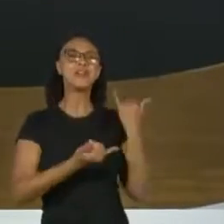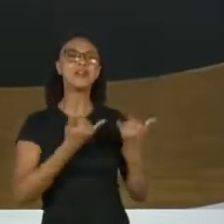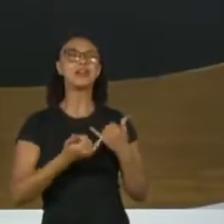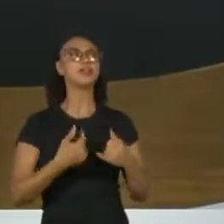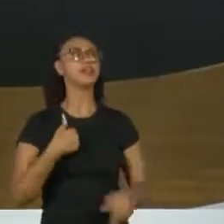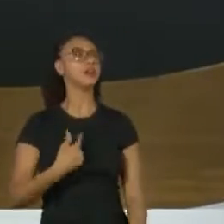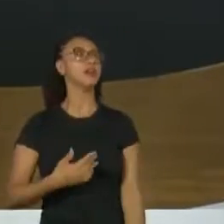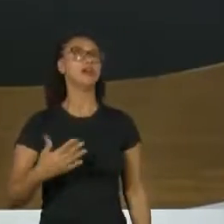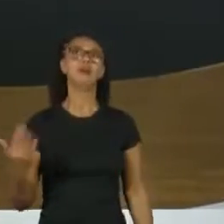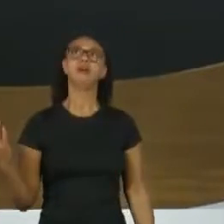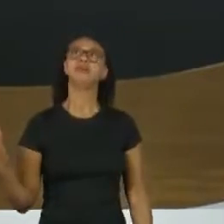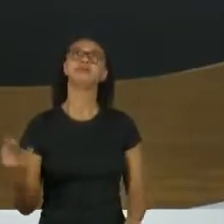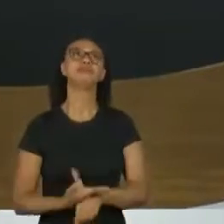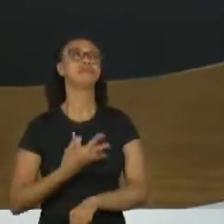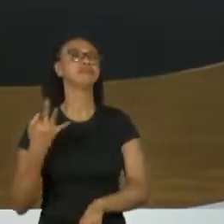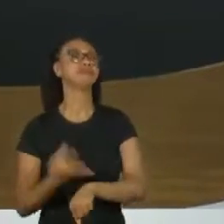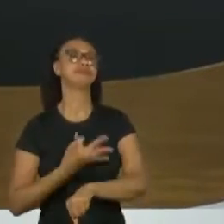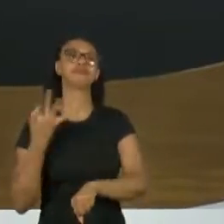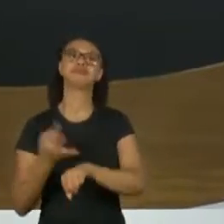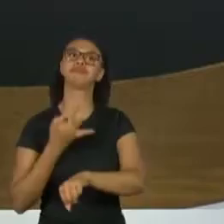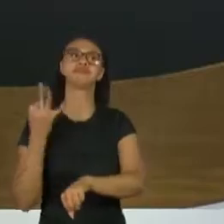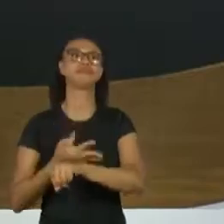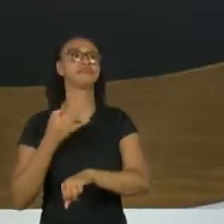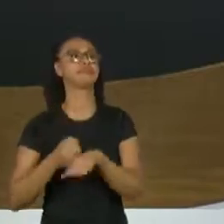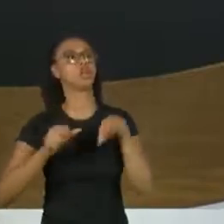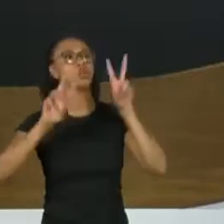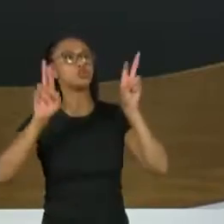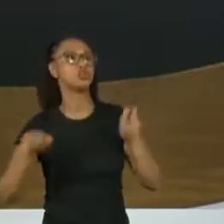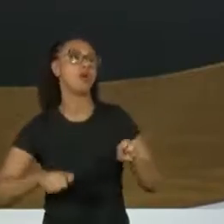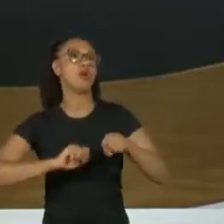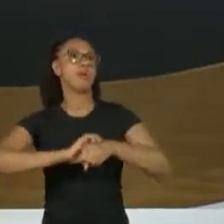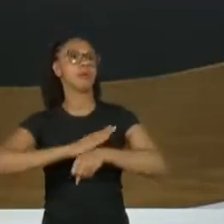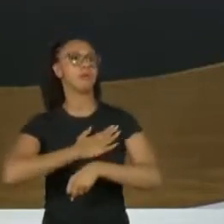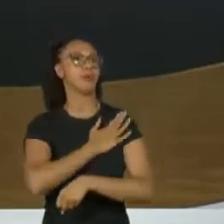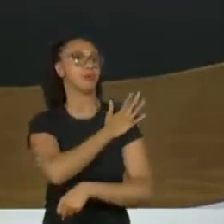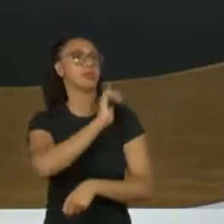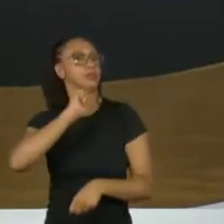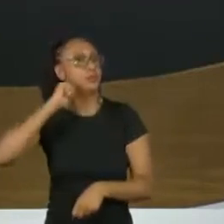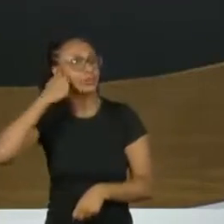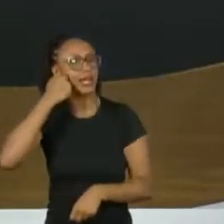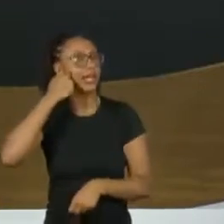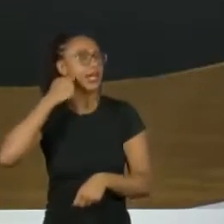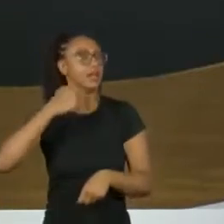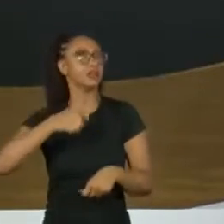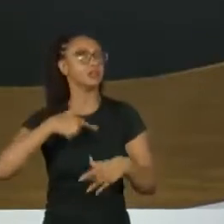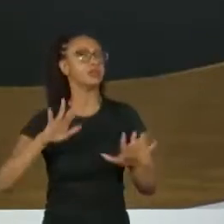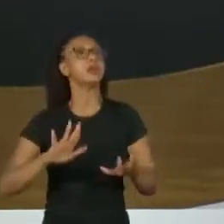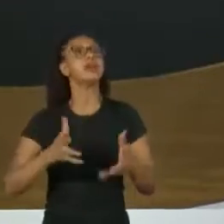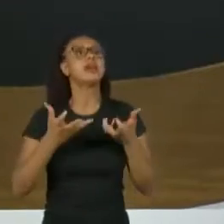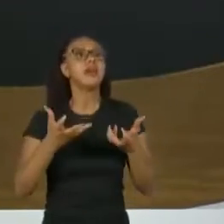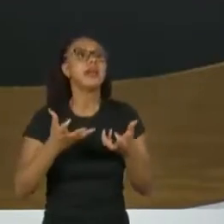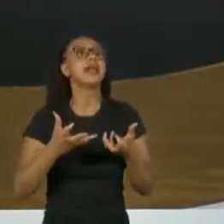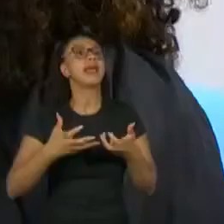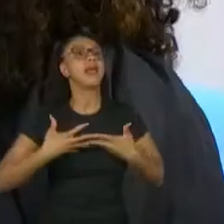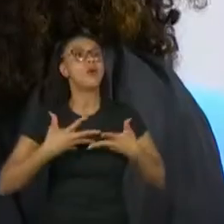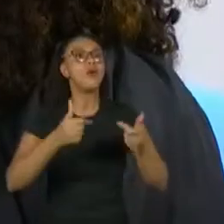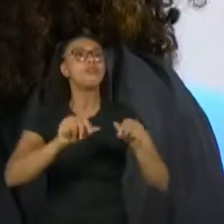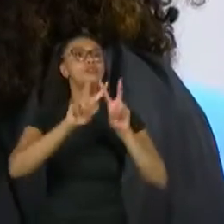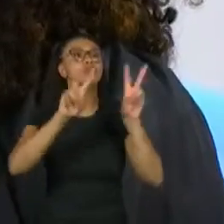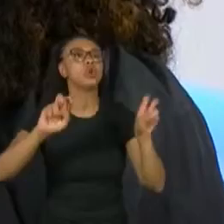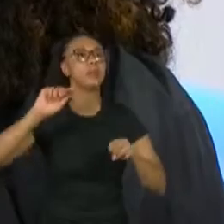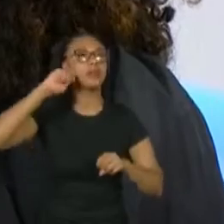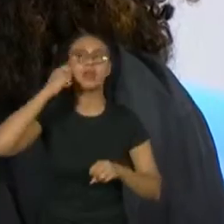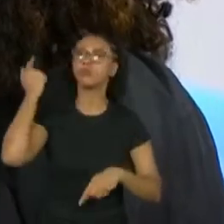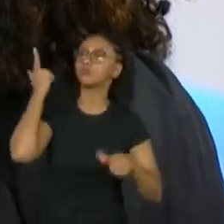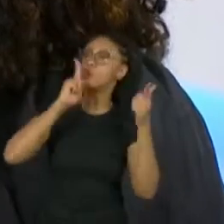chamada para falar sobre racismo, né? Que você queria começar a ser chamada para falar sobre conquistas dos negros, para